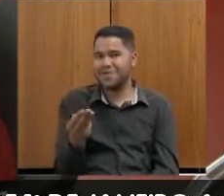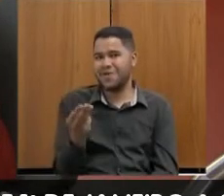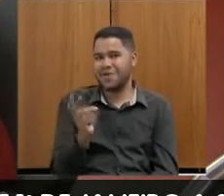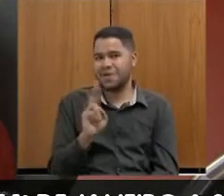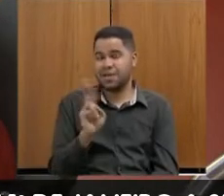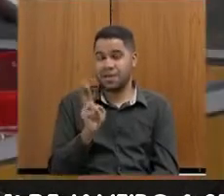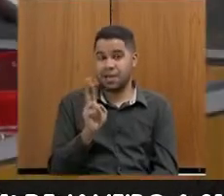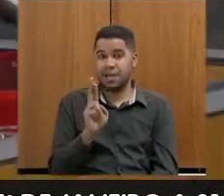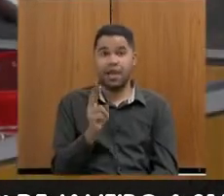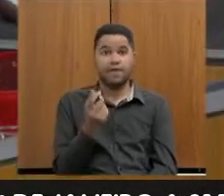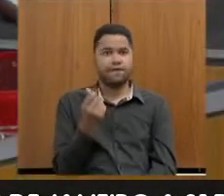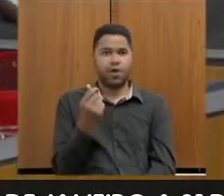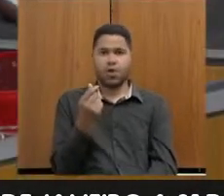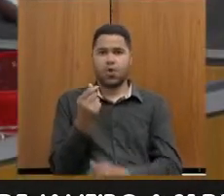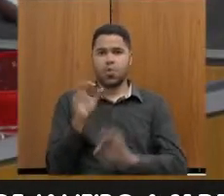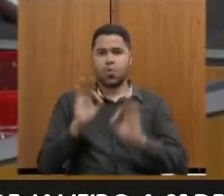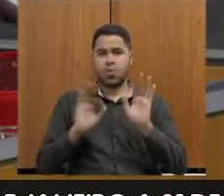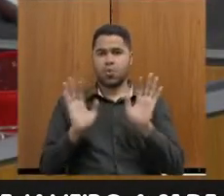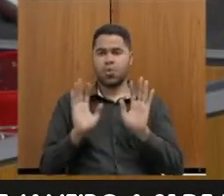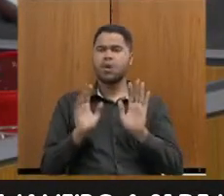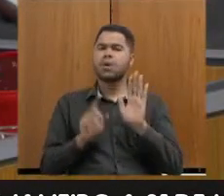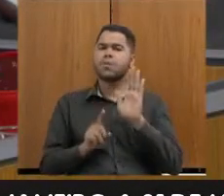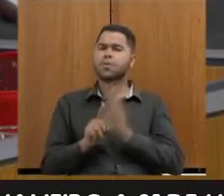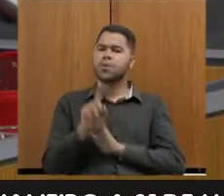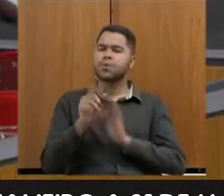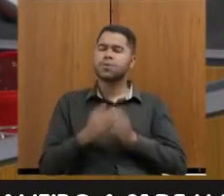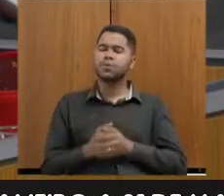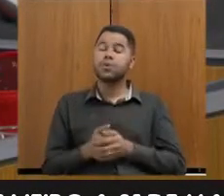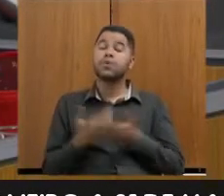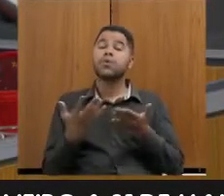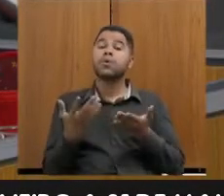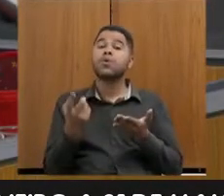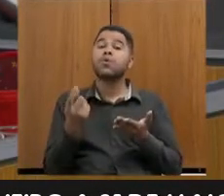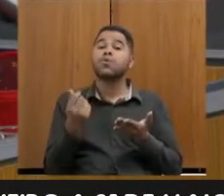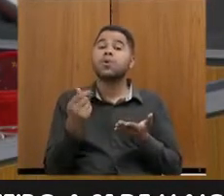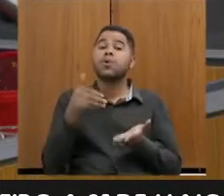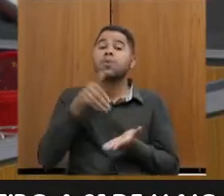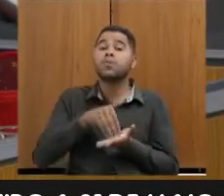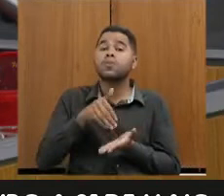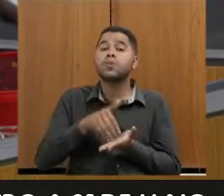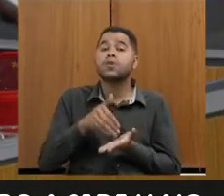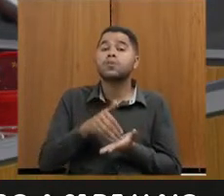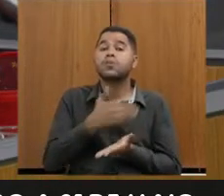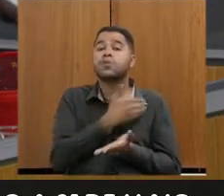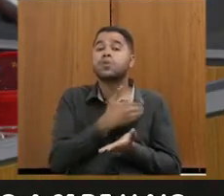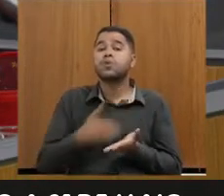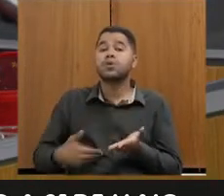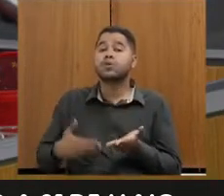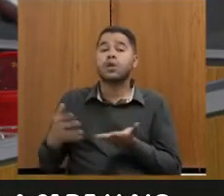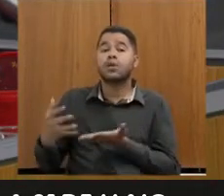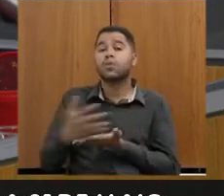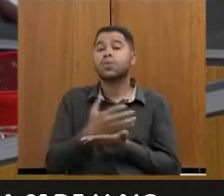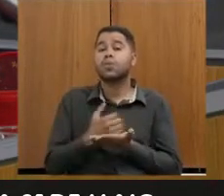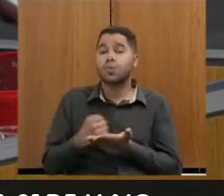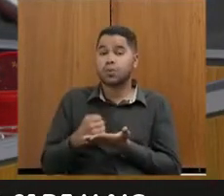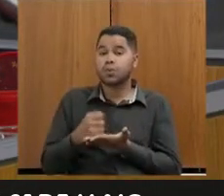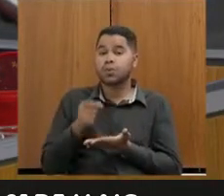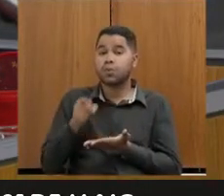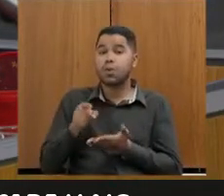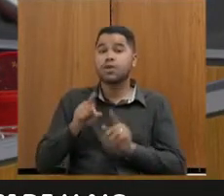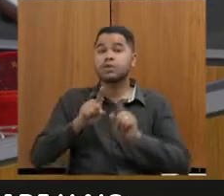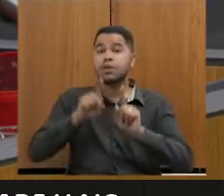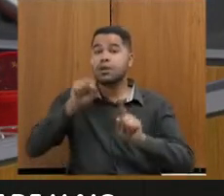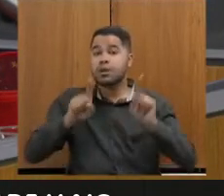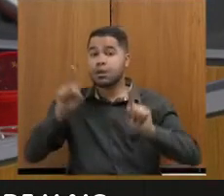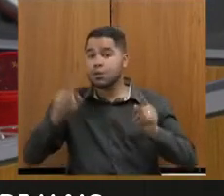valores sem correção. Então, perguntaria, qual é o valor mínimo que o Estado pretende arrecadar com este leilão?